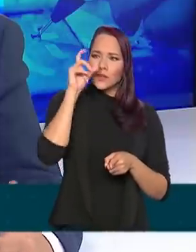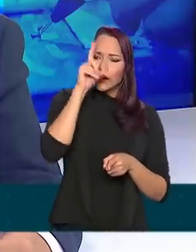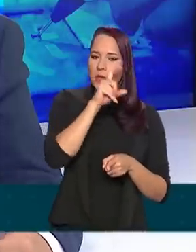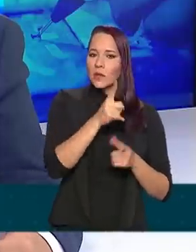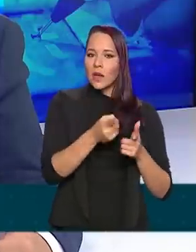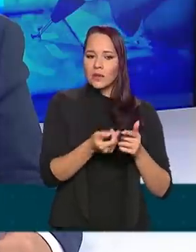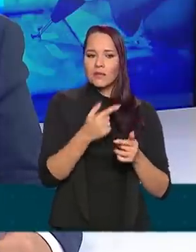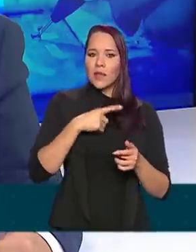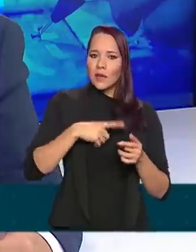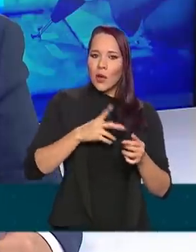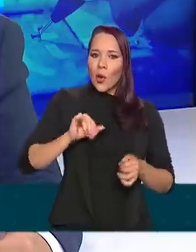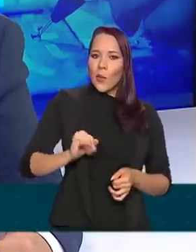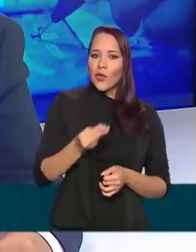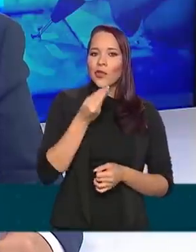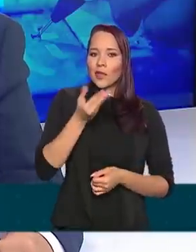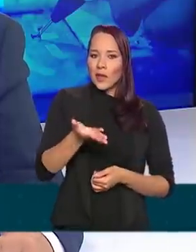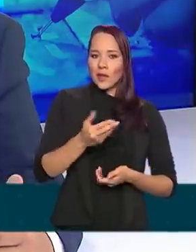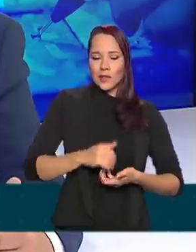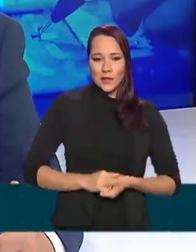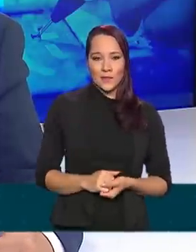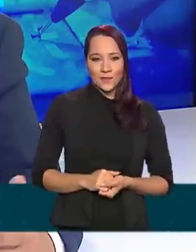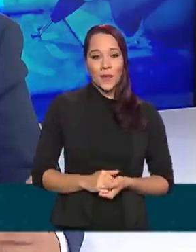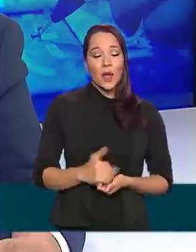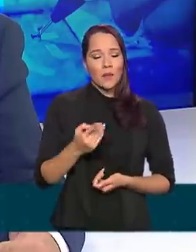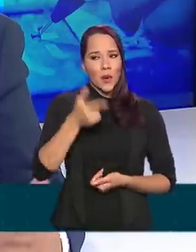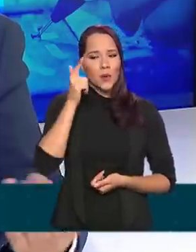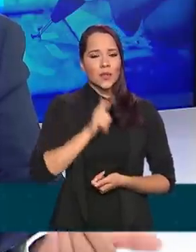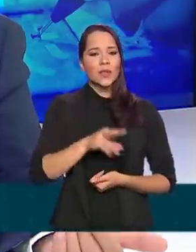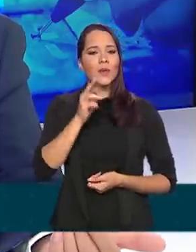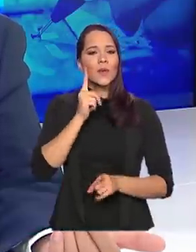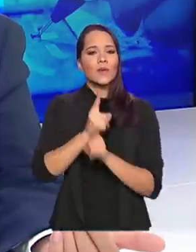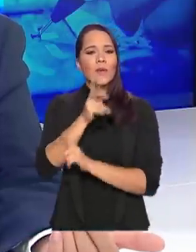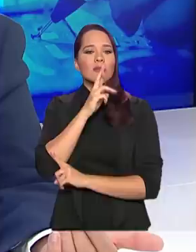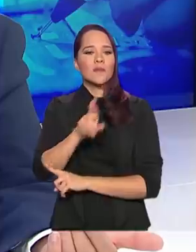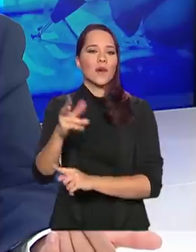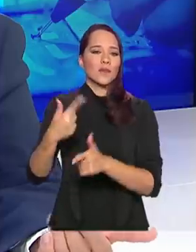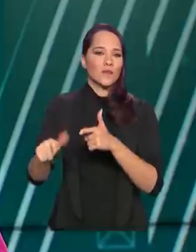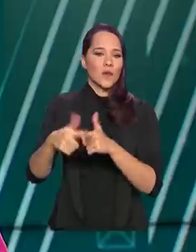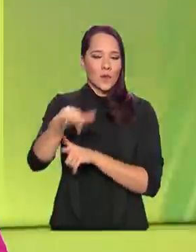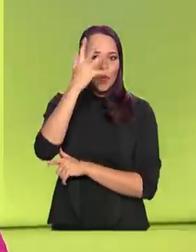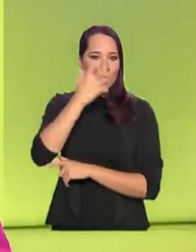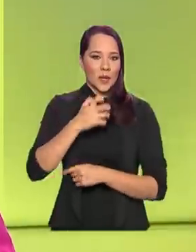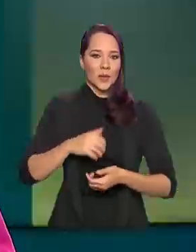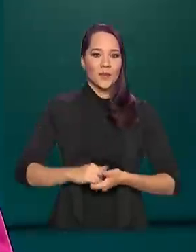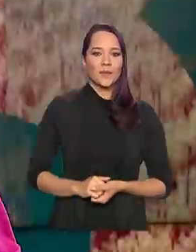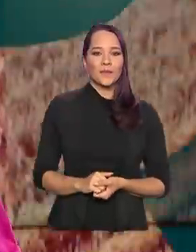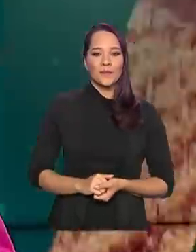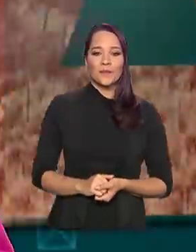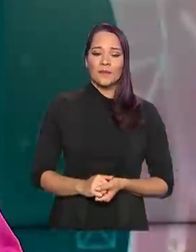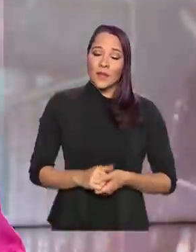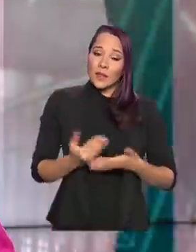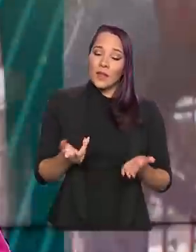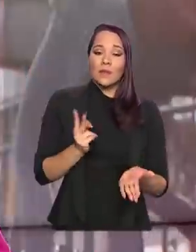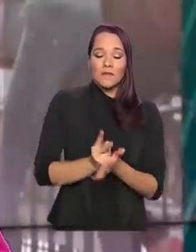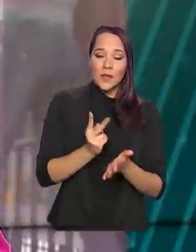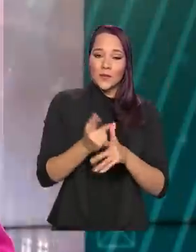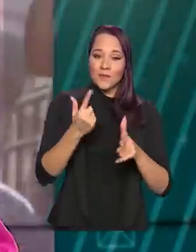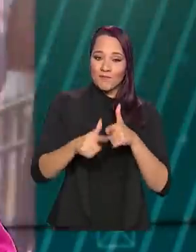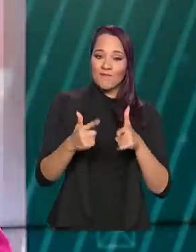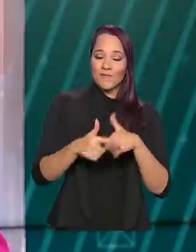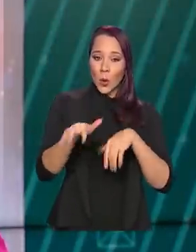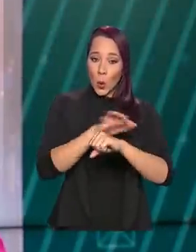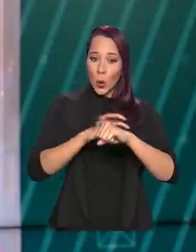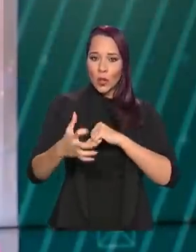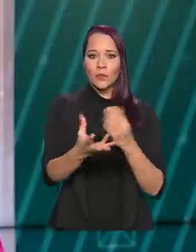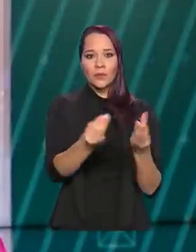surgem as maiores oportunidades para buscar soluções para esses problemas sérios. E mesmo com a pandemia, muita